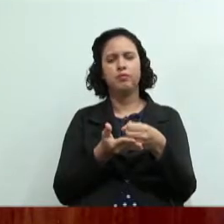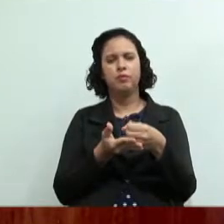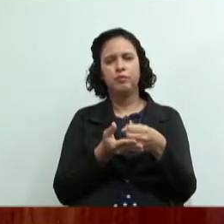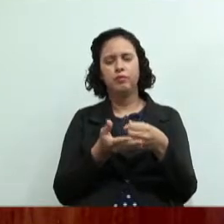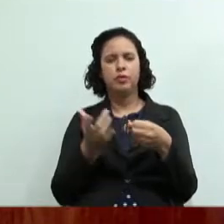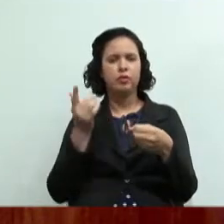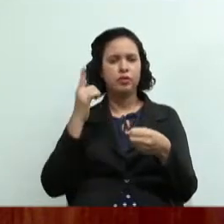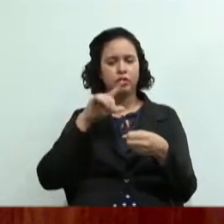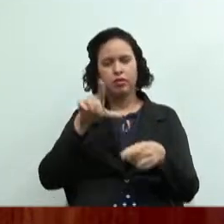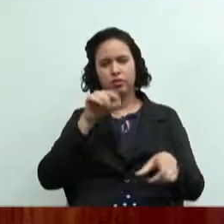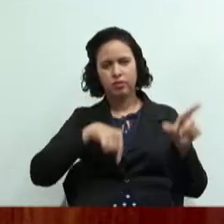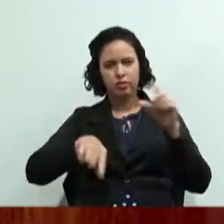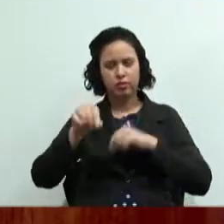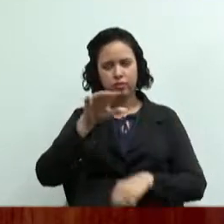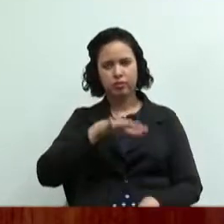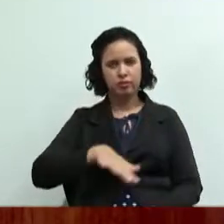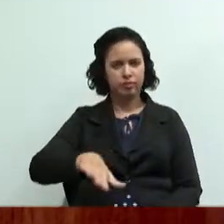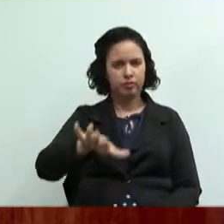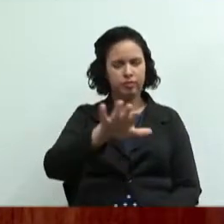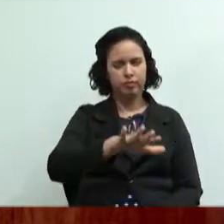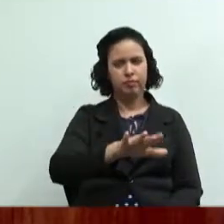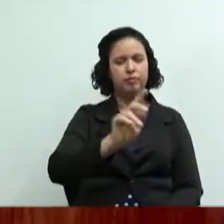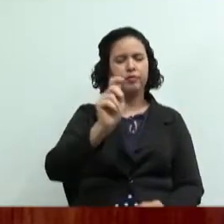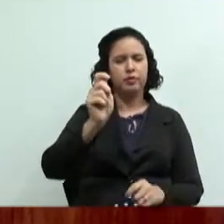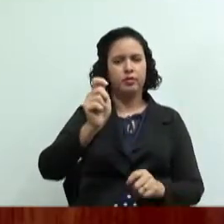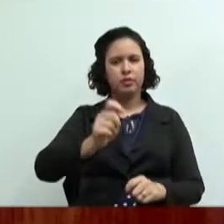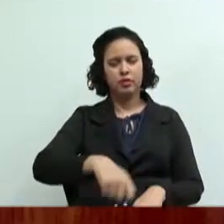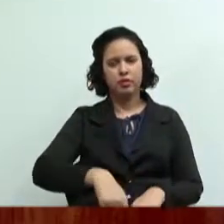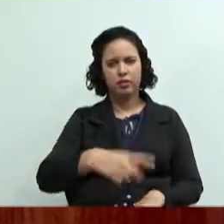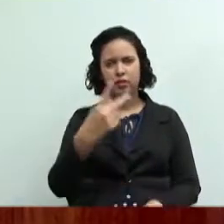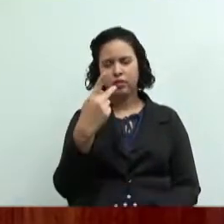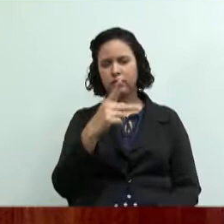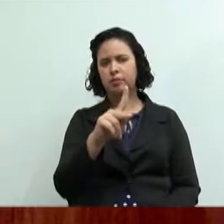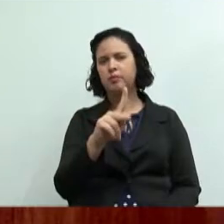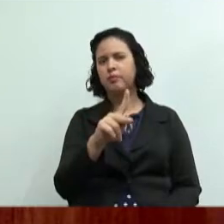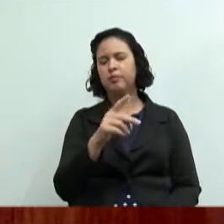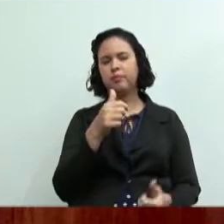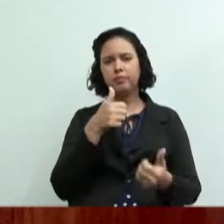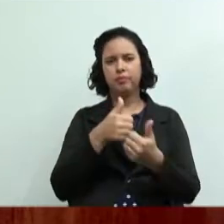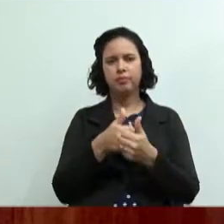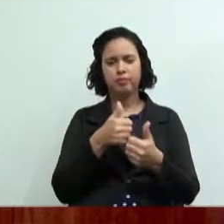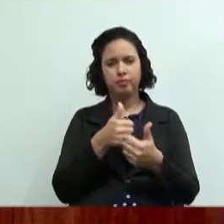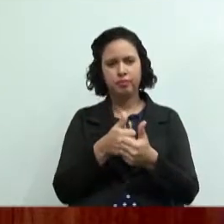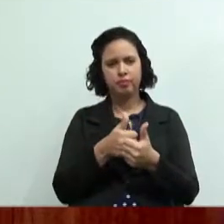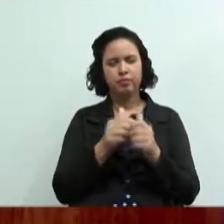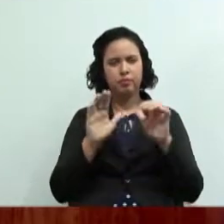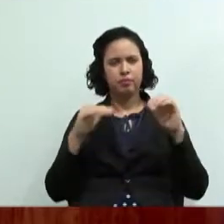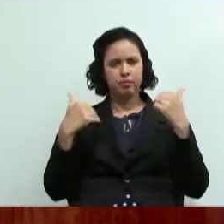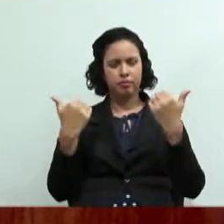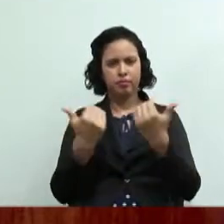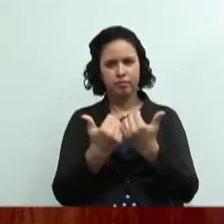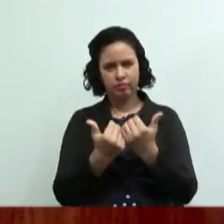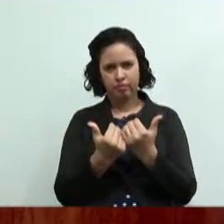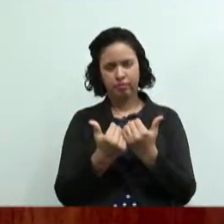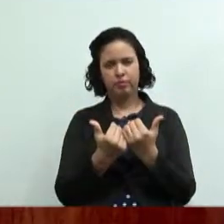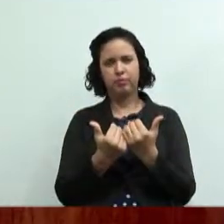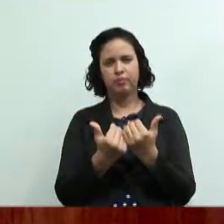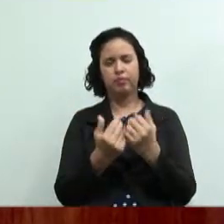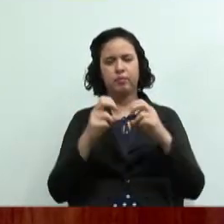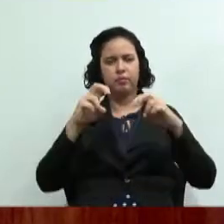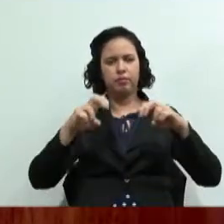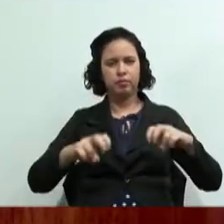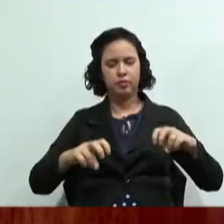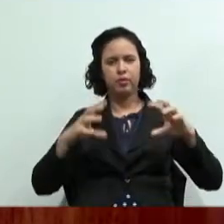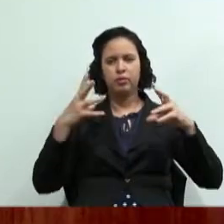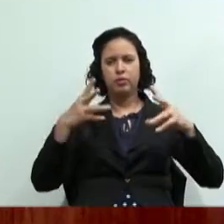para vocês escolherem o ramo que mais vai funcionar aí na localidade de vocês vocês vão fazer uma assembleia vão sentar